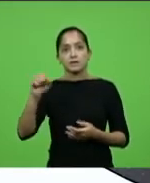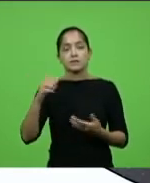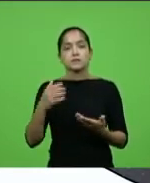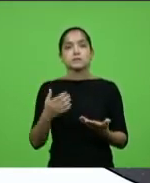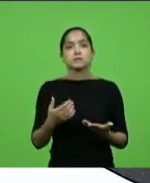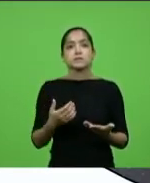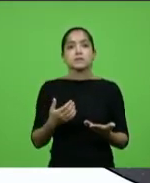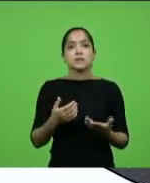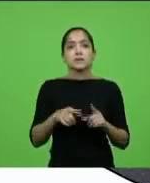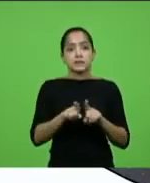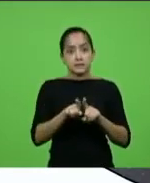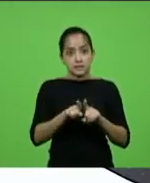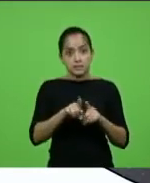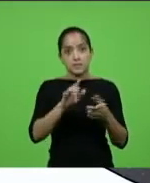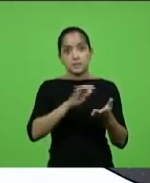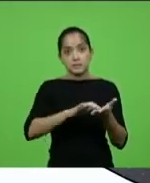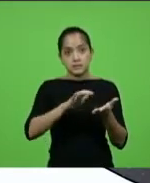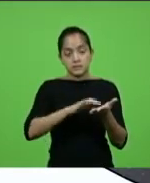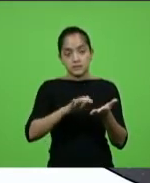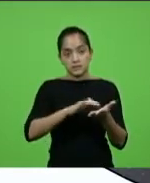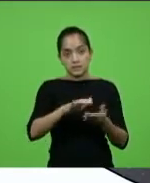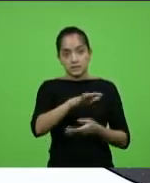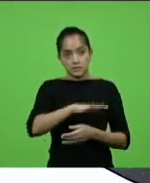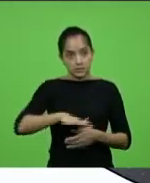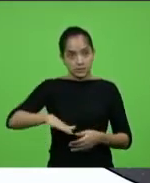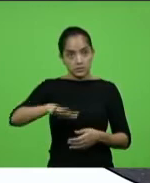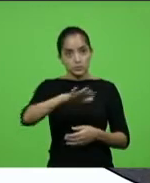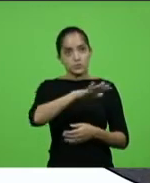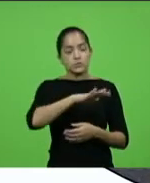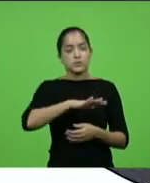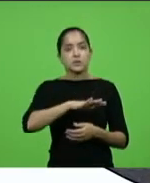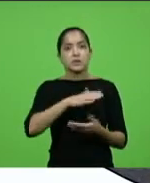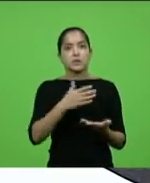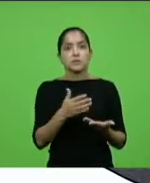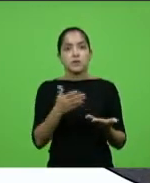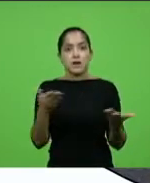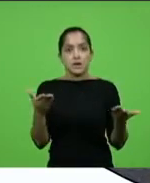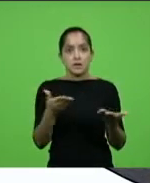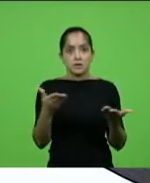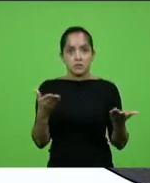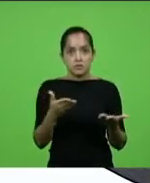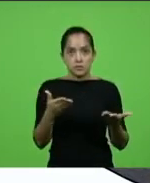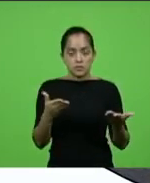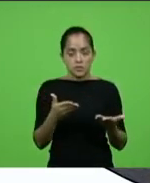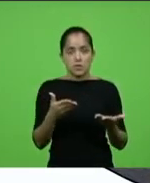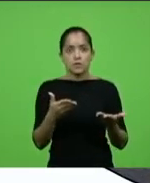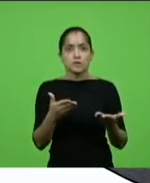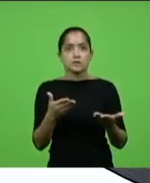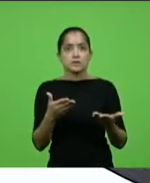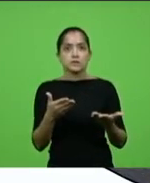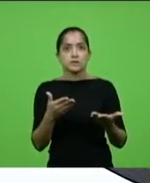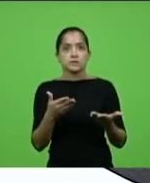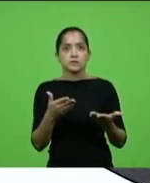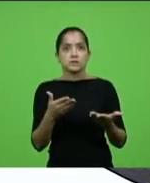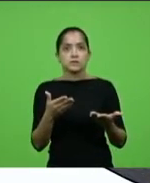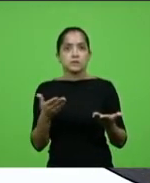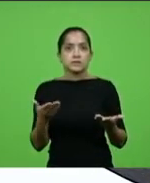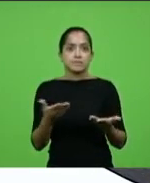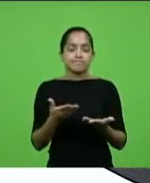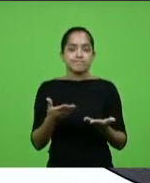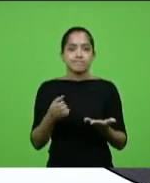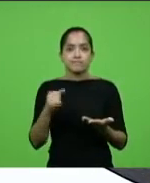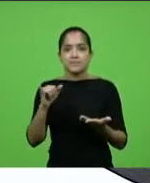que também secretário regional, atualmente era, seria, não tivesse